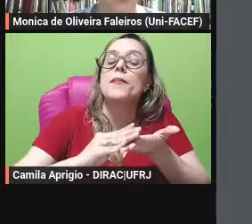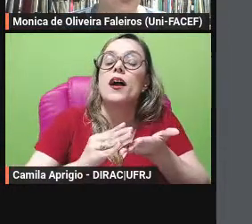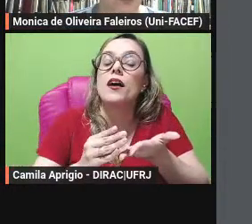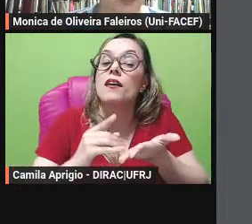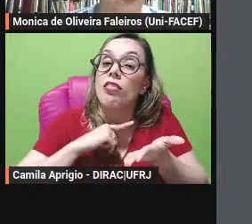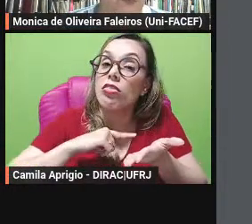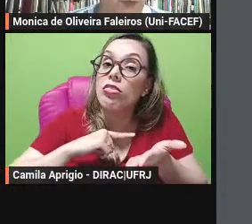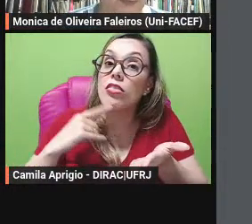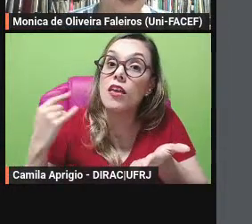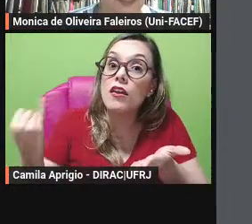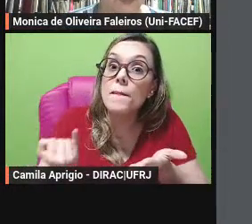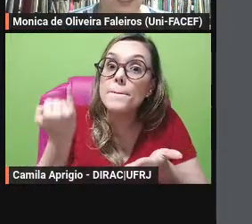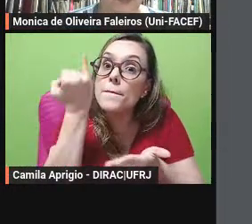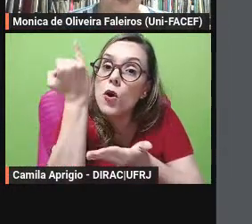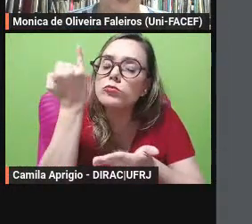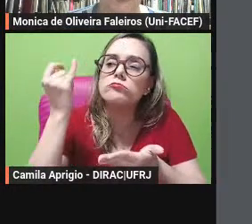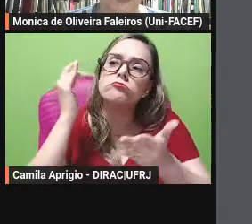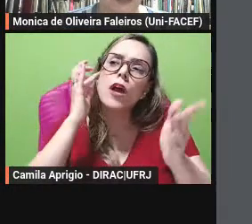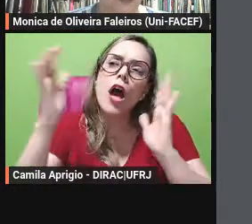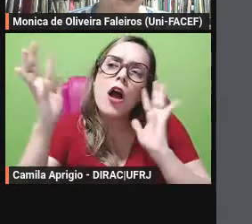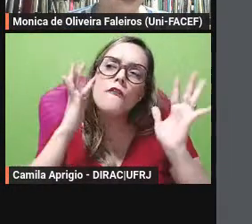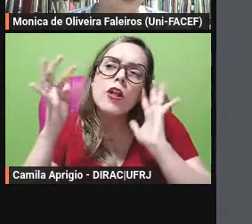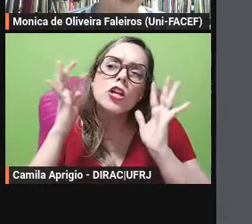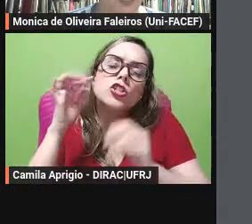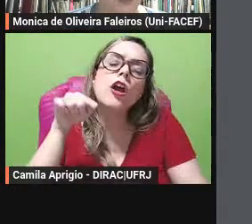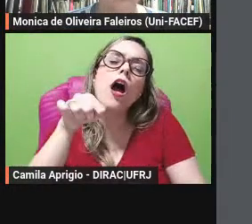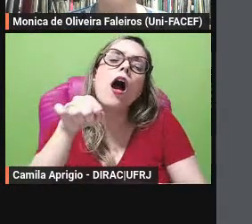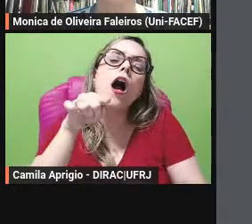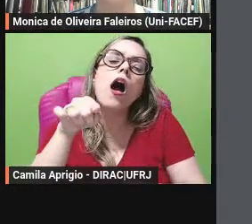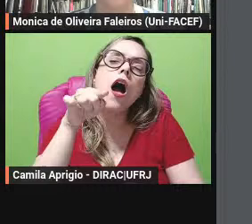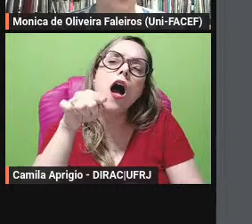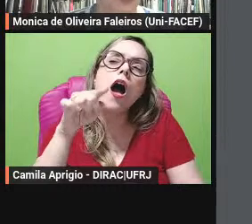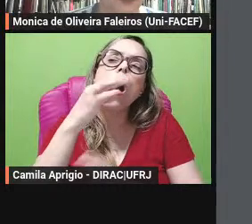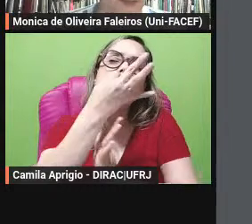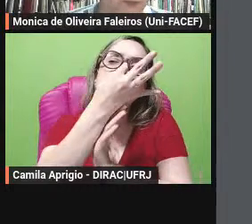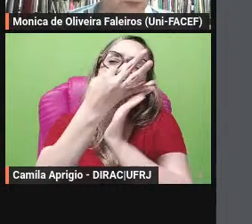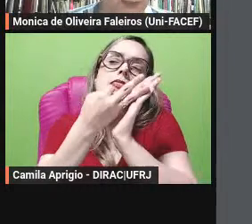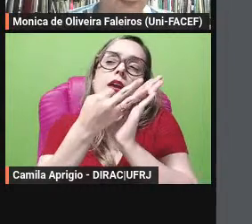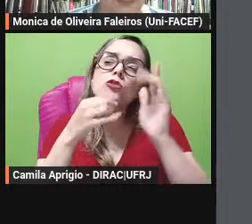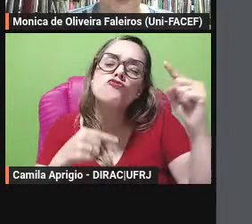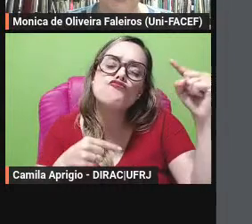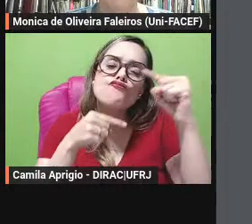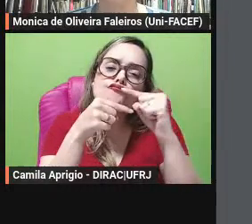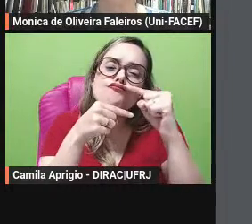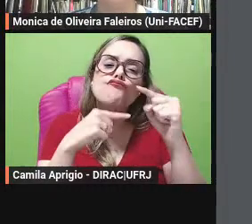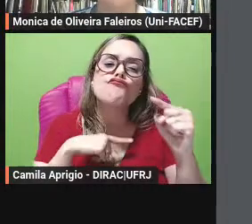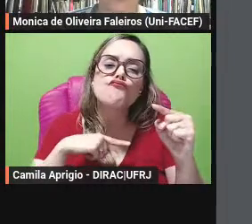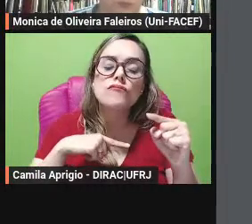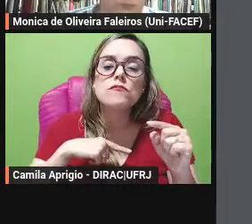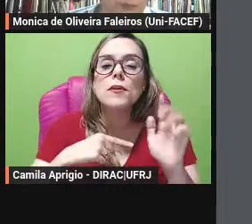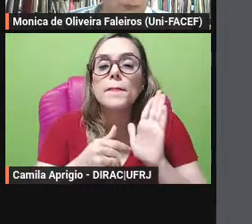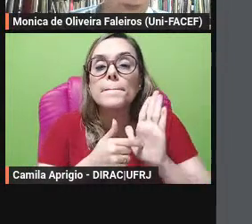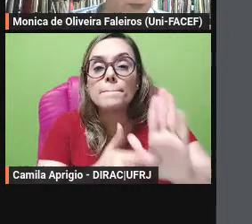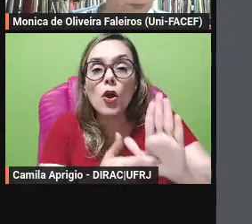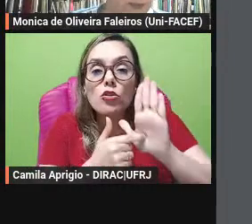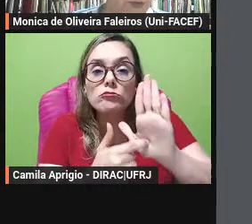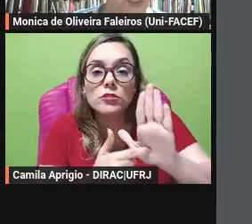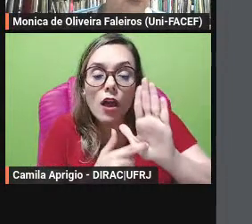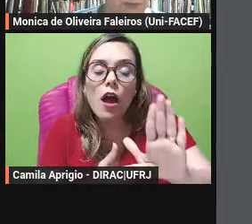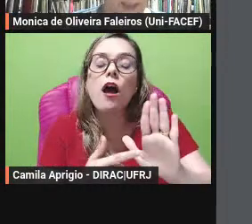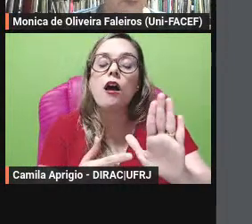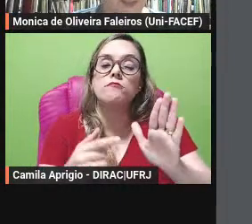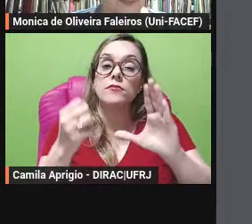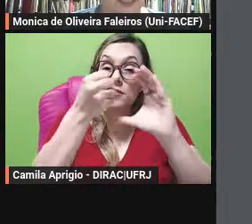refletir sobre a voz que já nos paratextos assinala um universo de representações estabelece o tom irônico